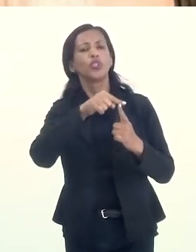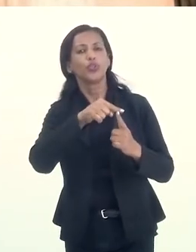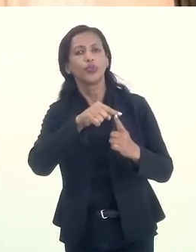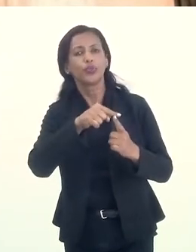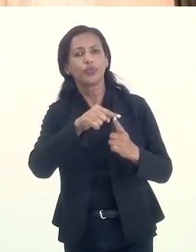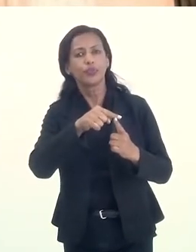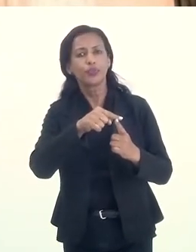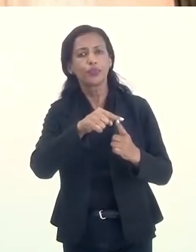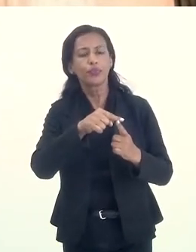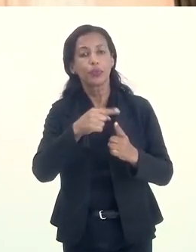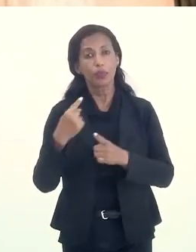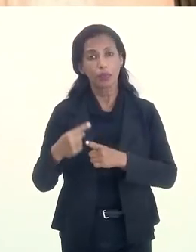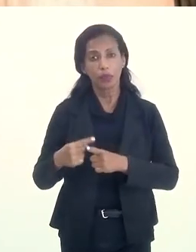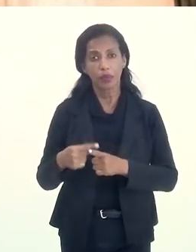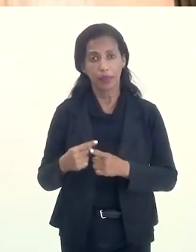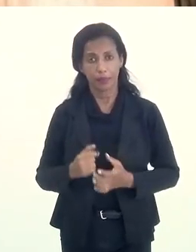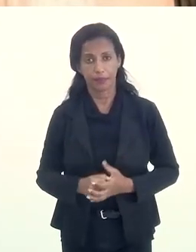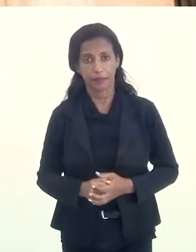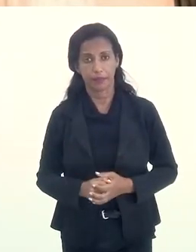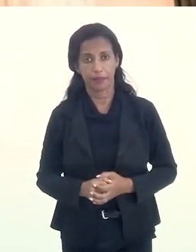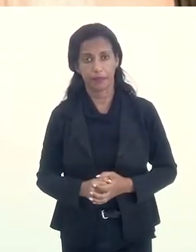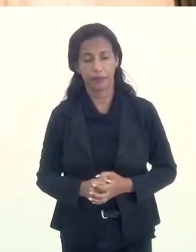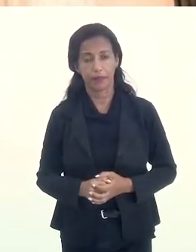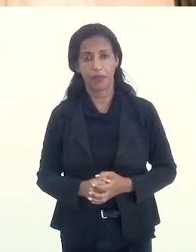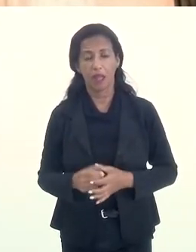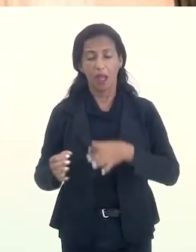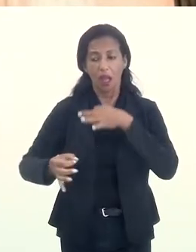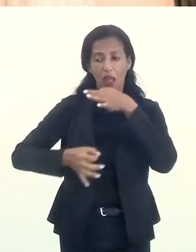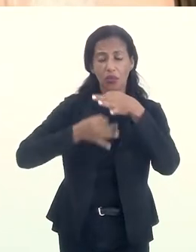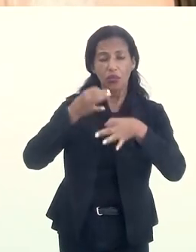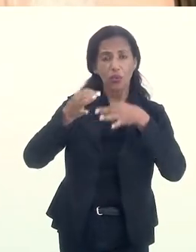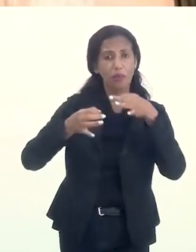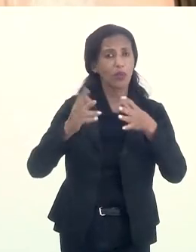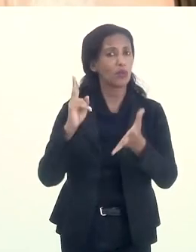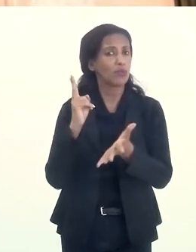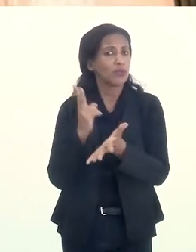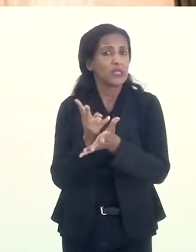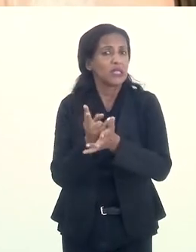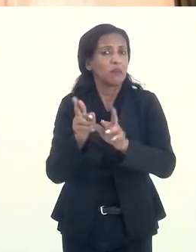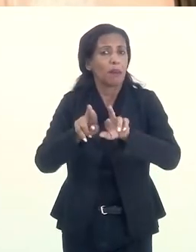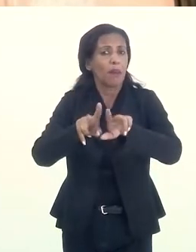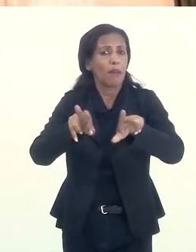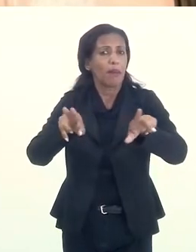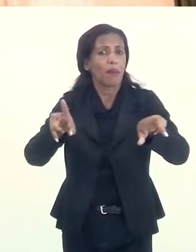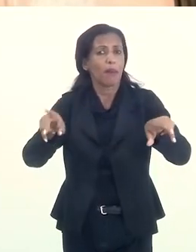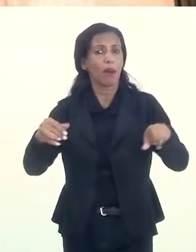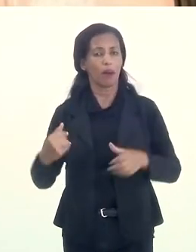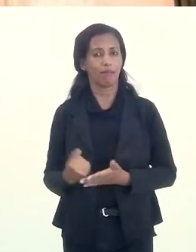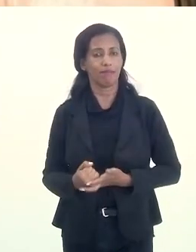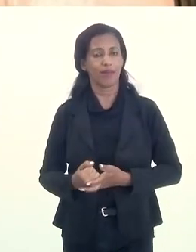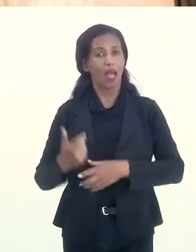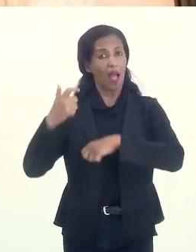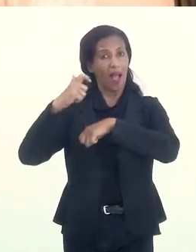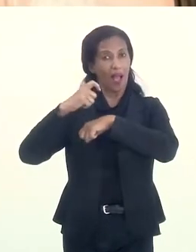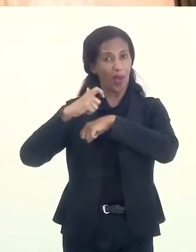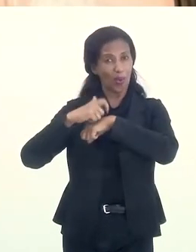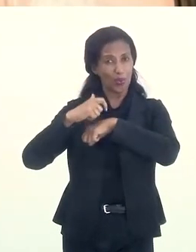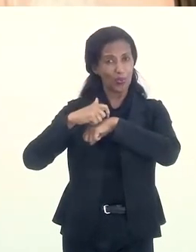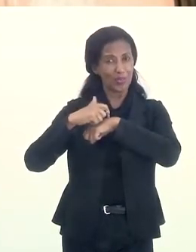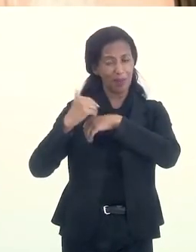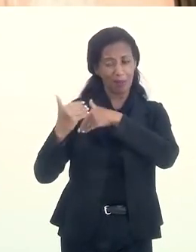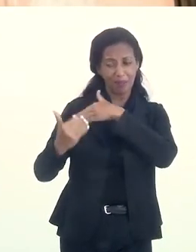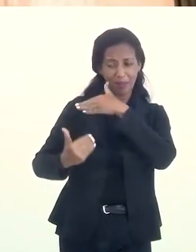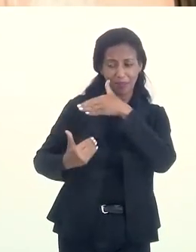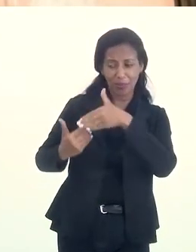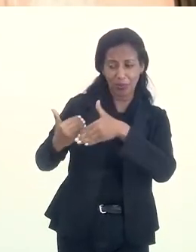objetivos. Porque as opiniões são divergentes, ao longo do tempo elas